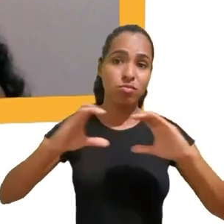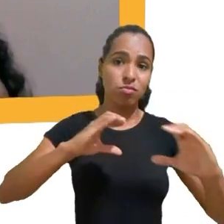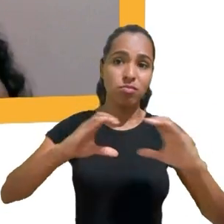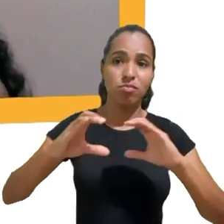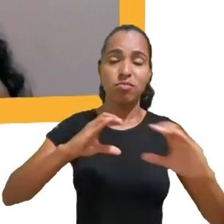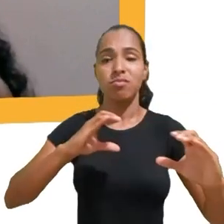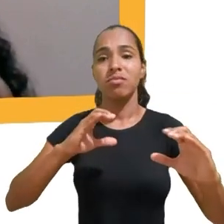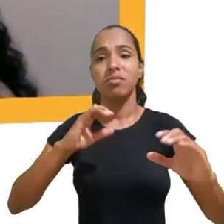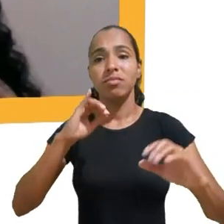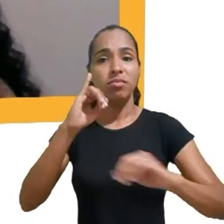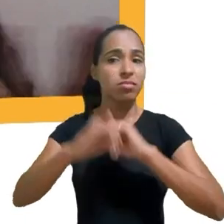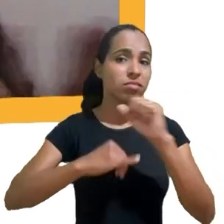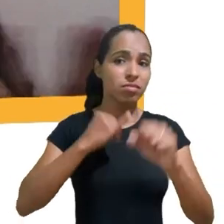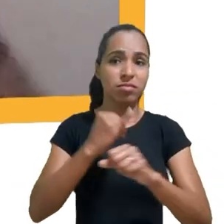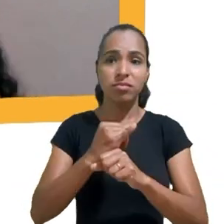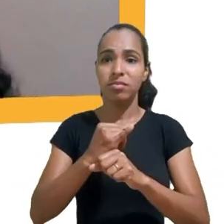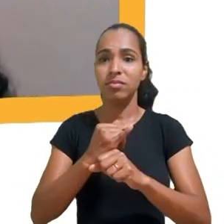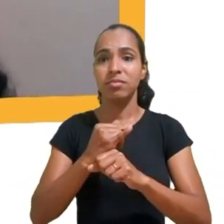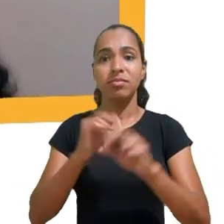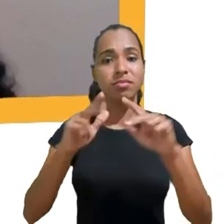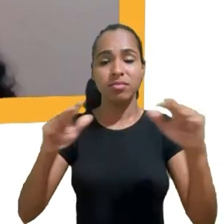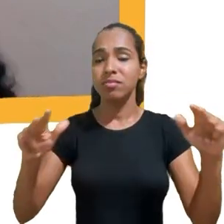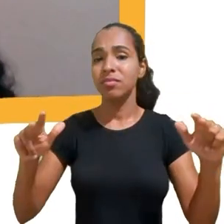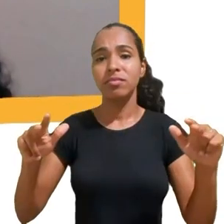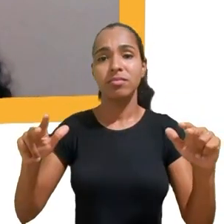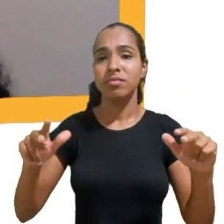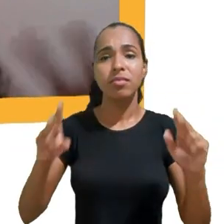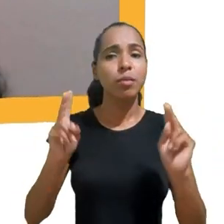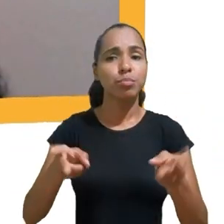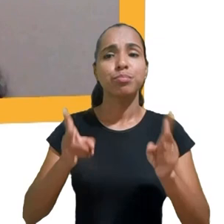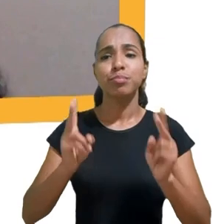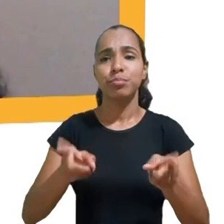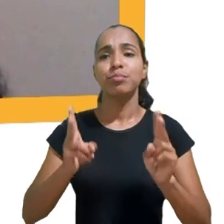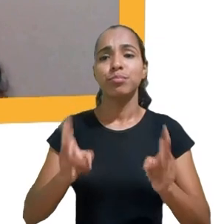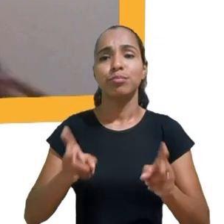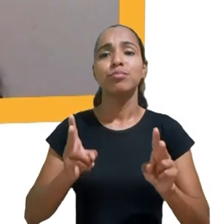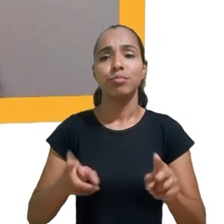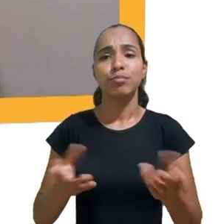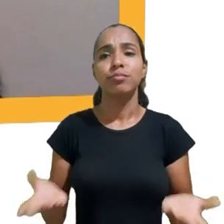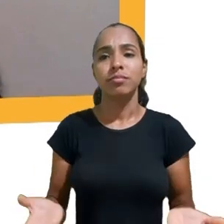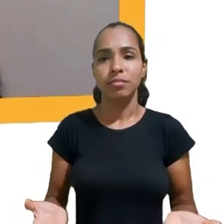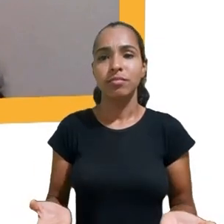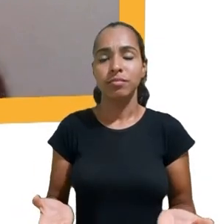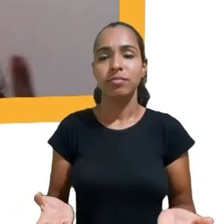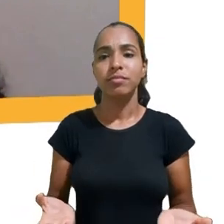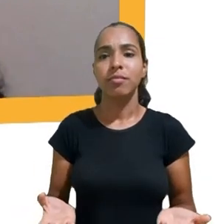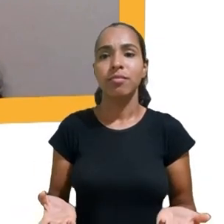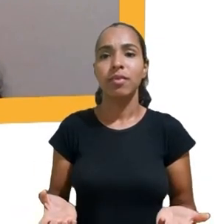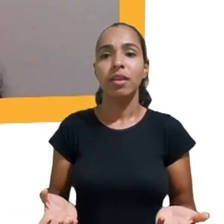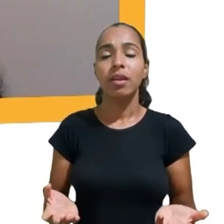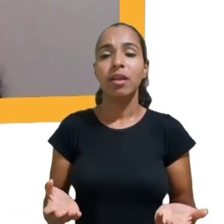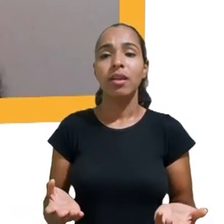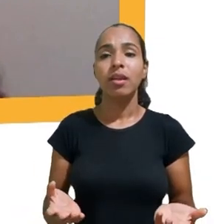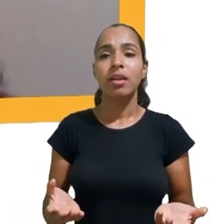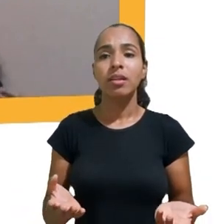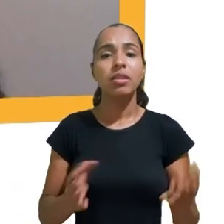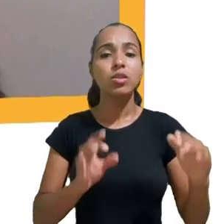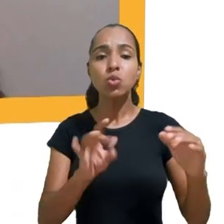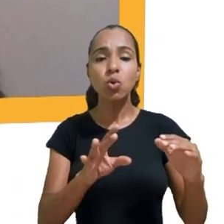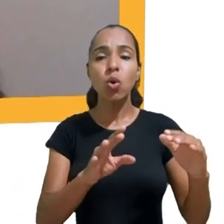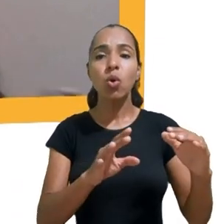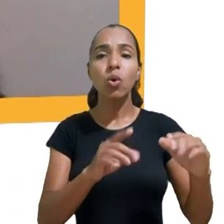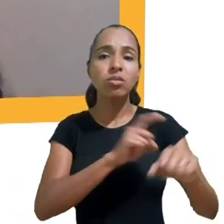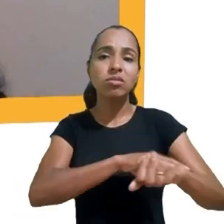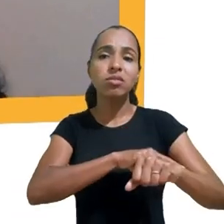crianças. E acaba tirando um pouco essa coisa de brincar, de crescer, de ter novas experiências,